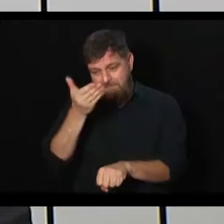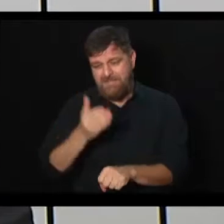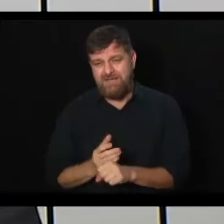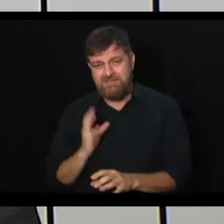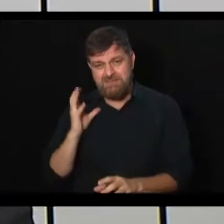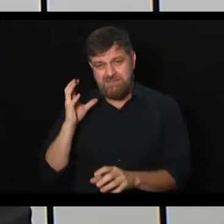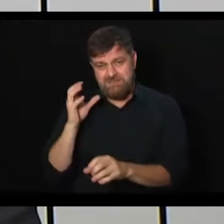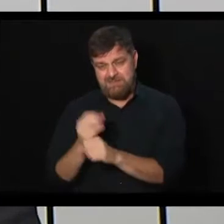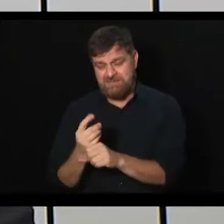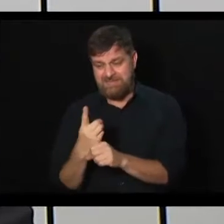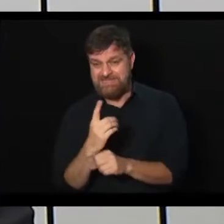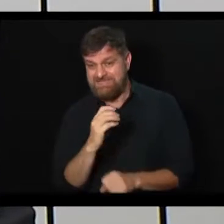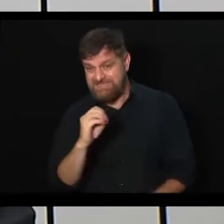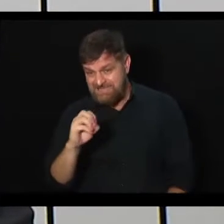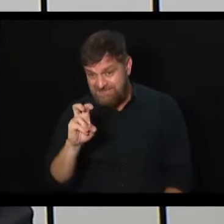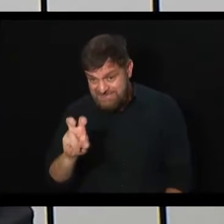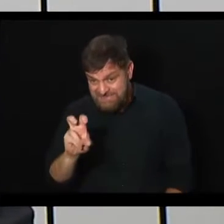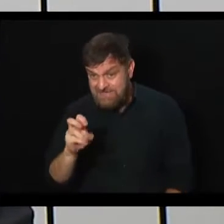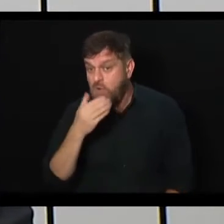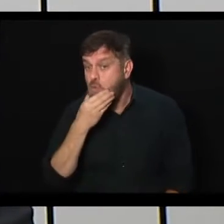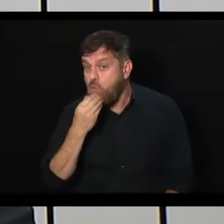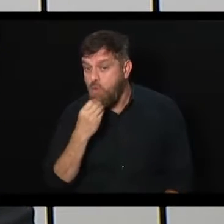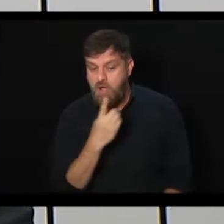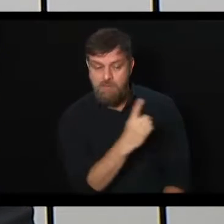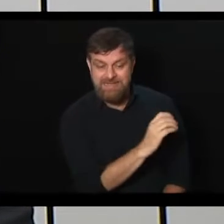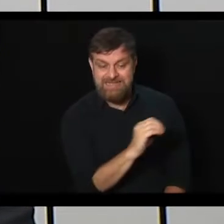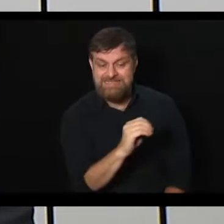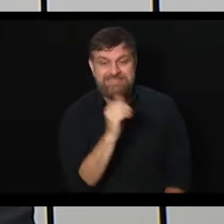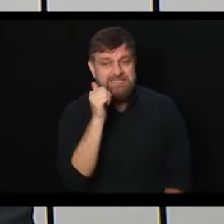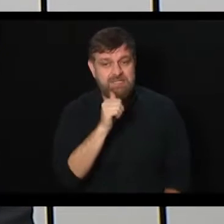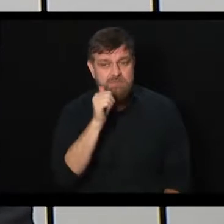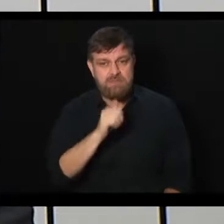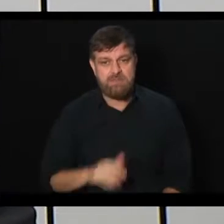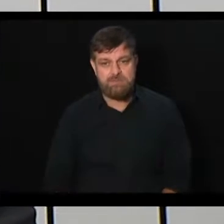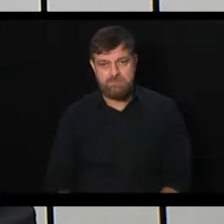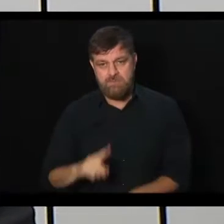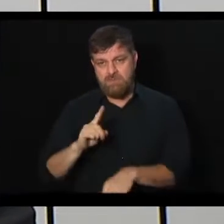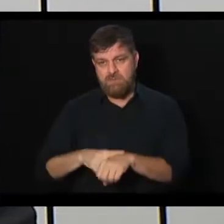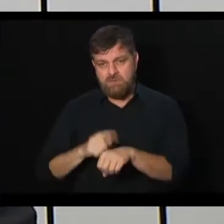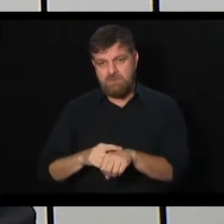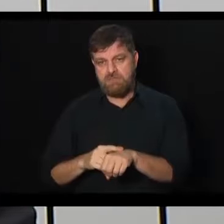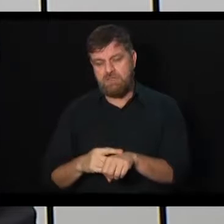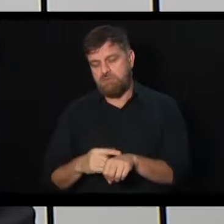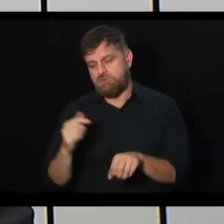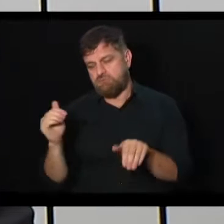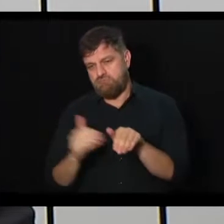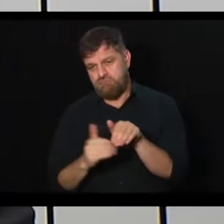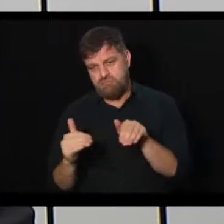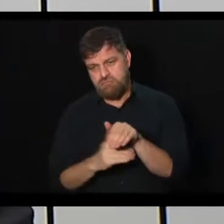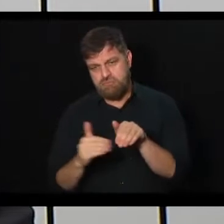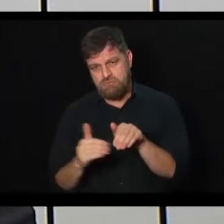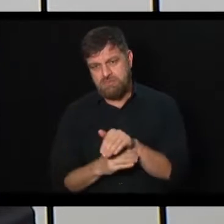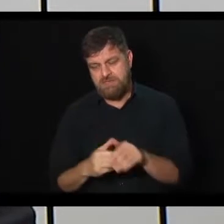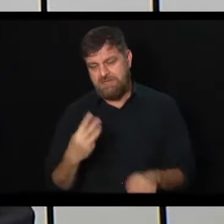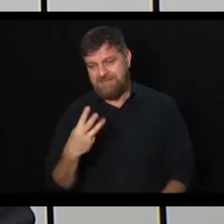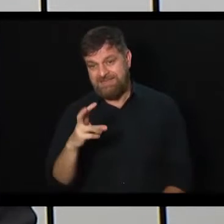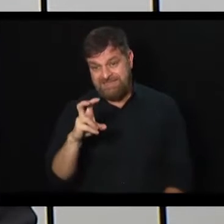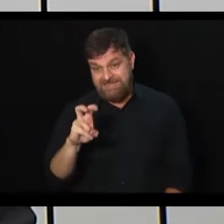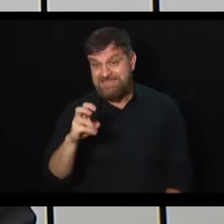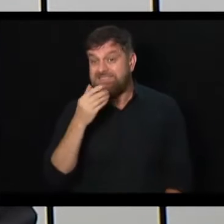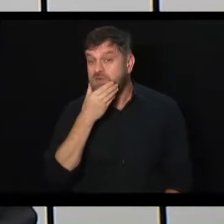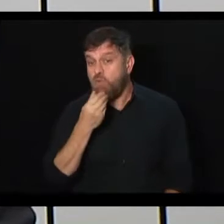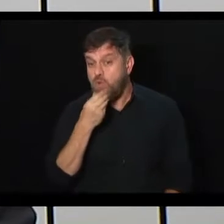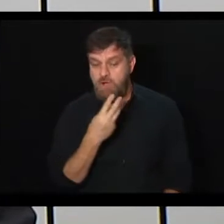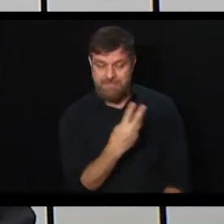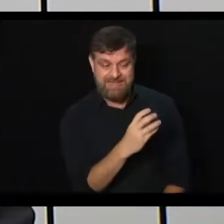e 100 no final dessa transição. O tempo de contribuição é como o próprio nome diz, 35 para homem, 30 para mulher.